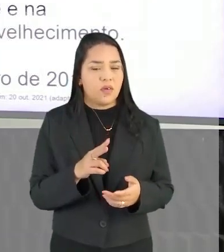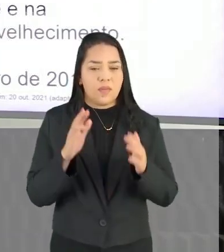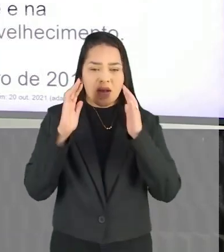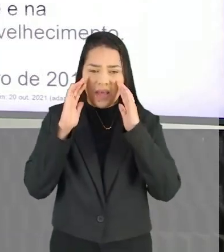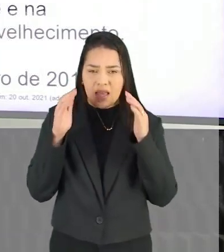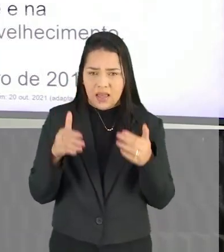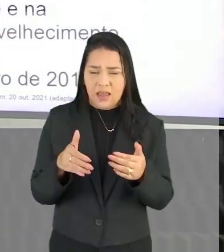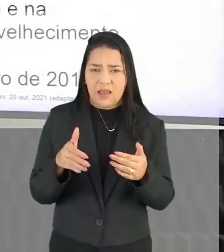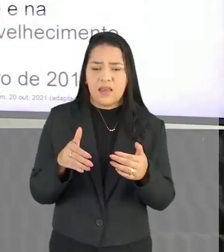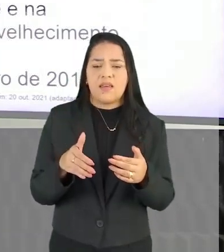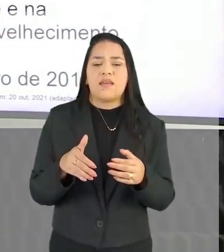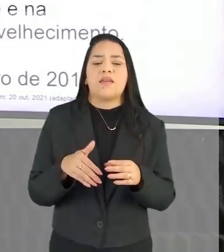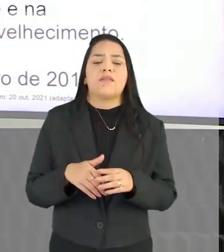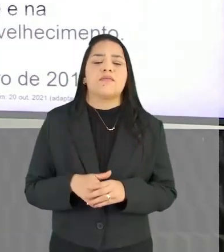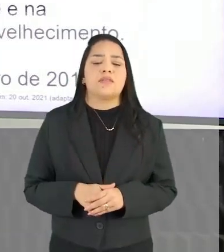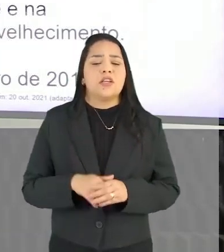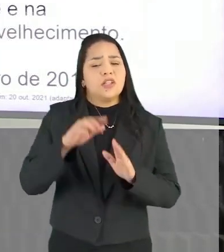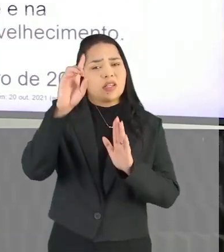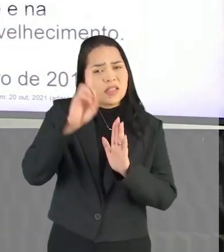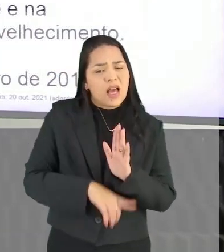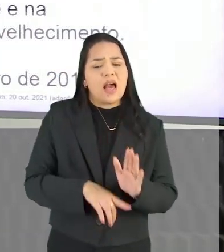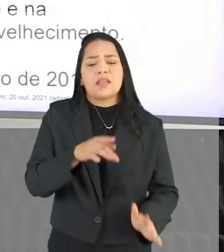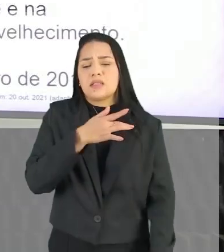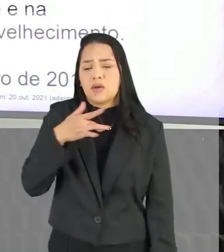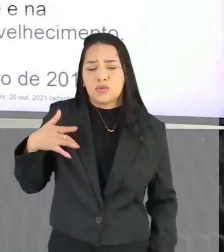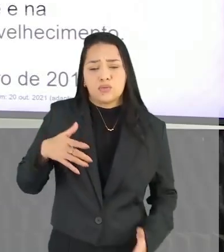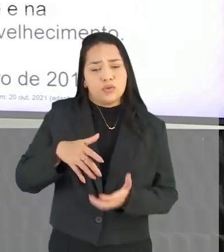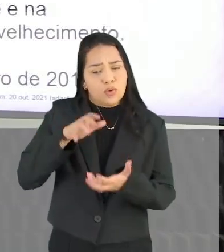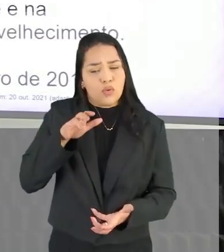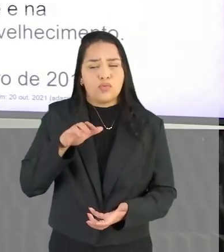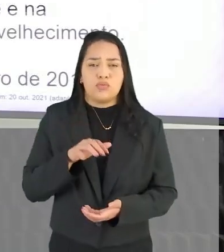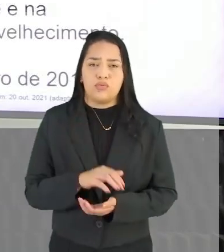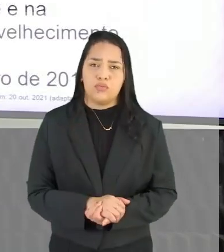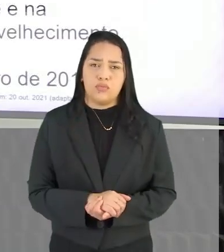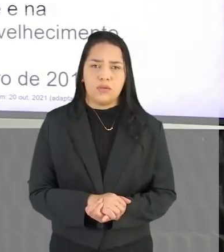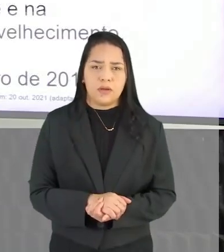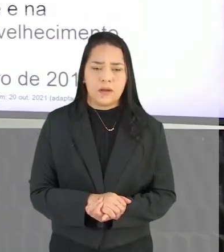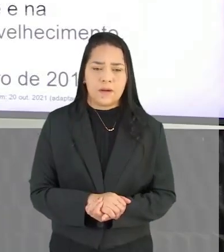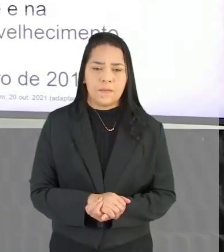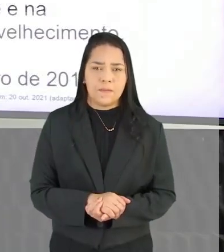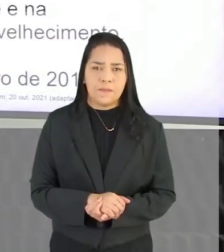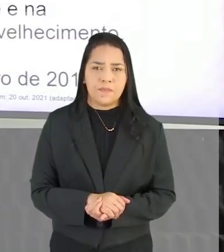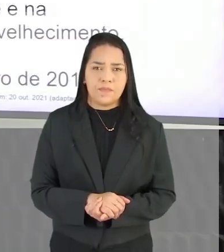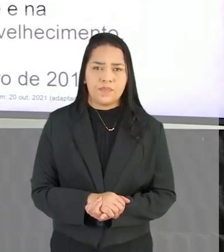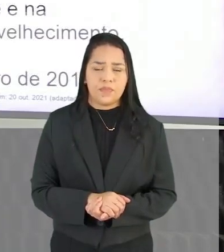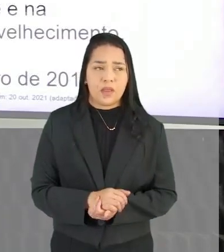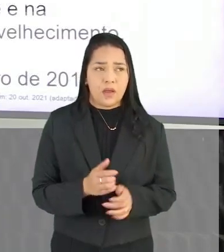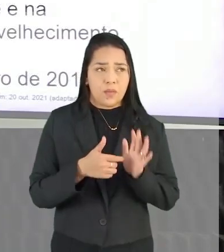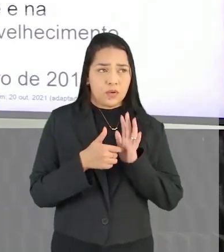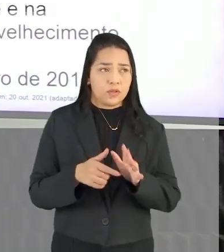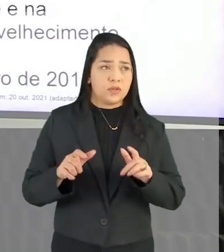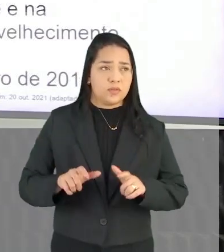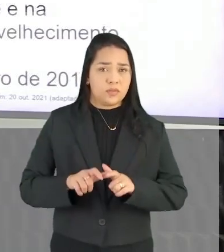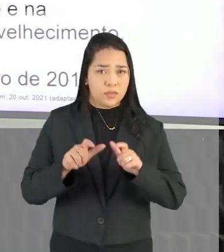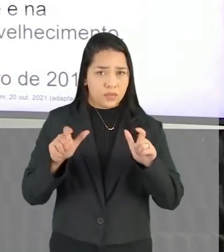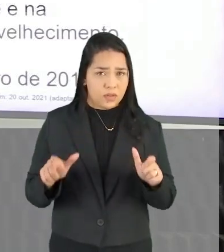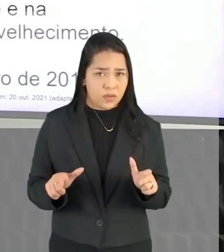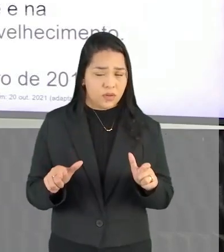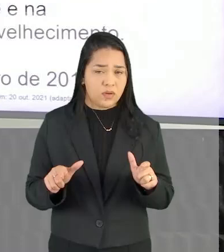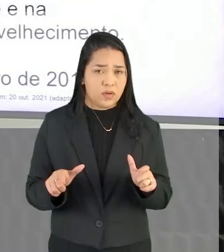ênfase Ele coloca um ponto de exclamação Dignidade à saúde do idoso Ponto de exclamação Dando uma ênfase maior